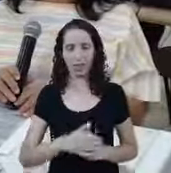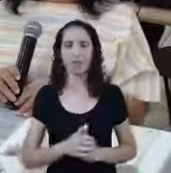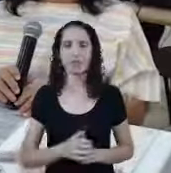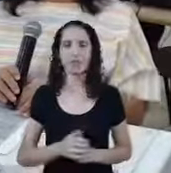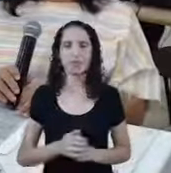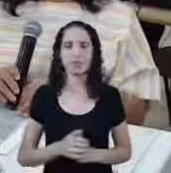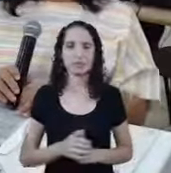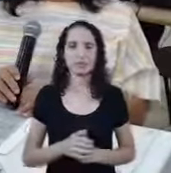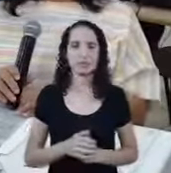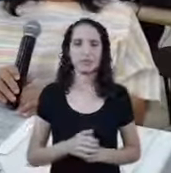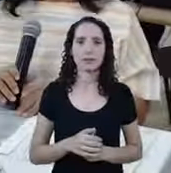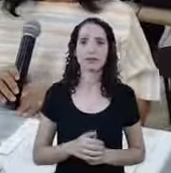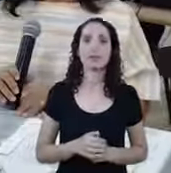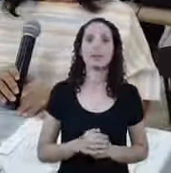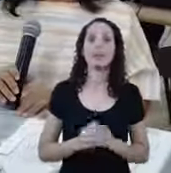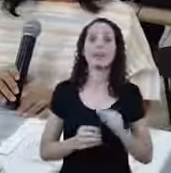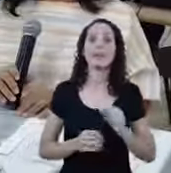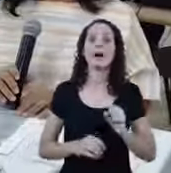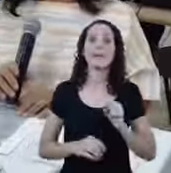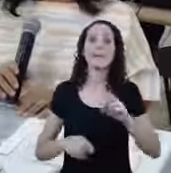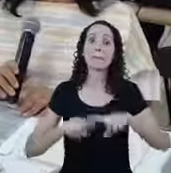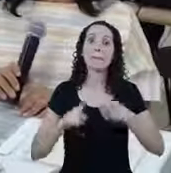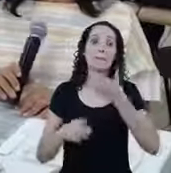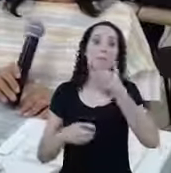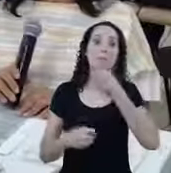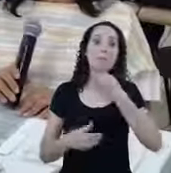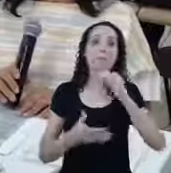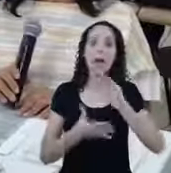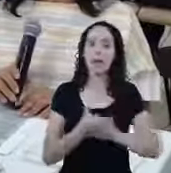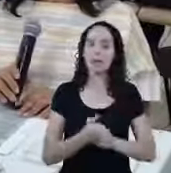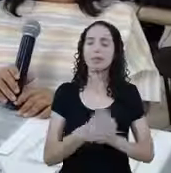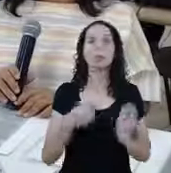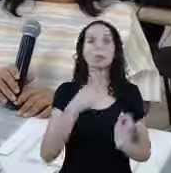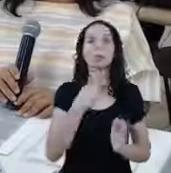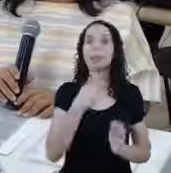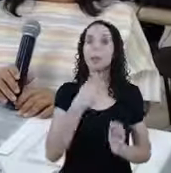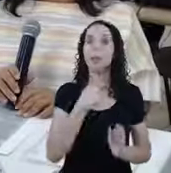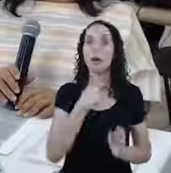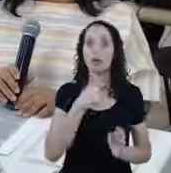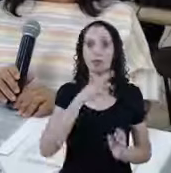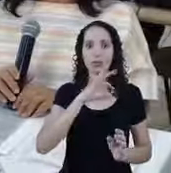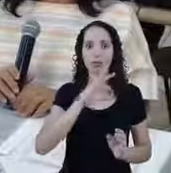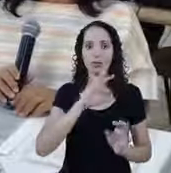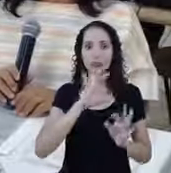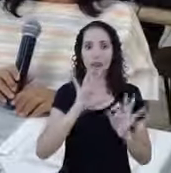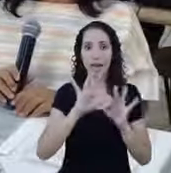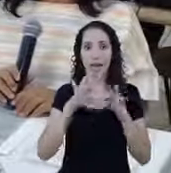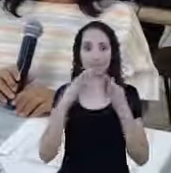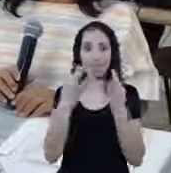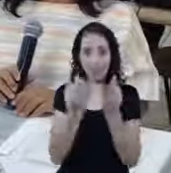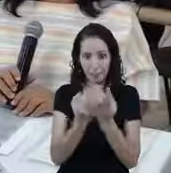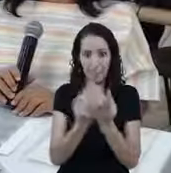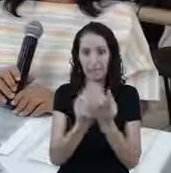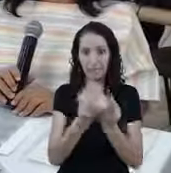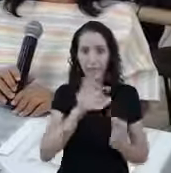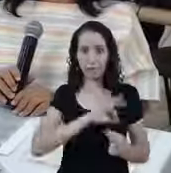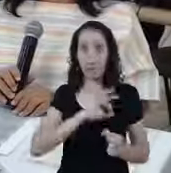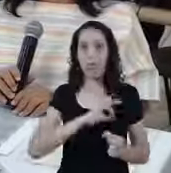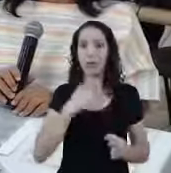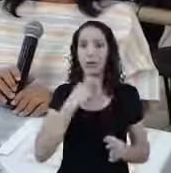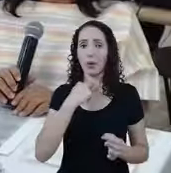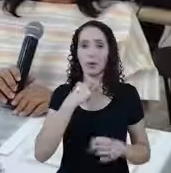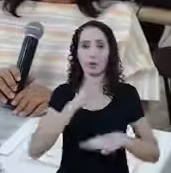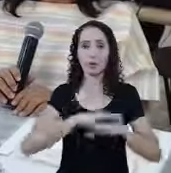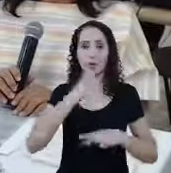que Ele não receba mais Do que 3 salários mínimos Desde que não receba mais A renda familiar total Não ultrapasse 3 salários